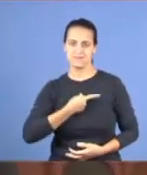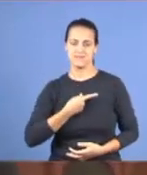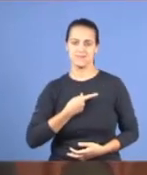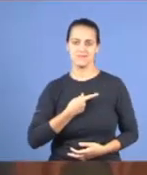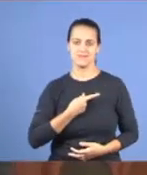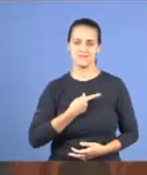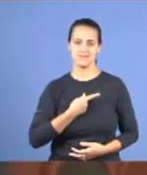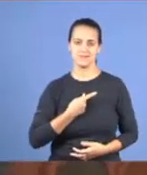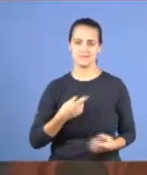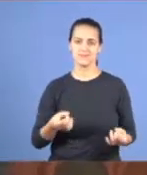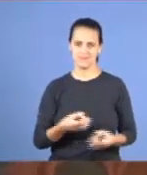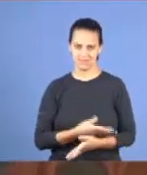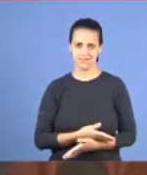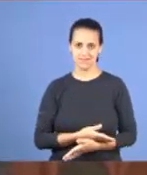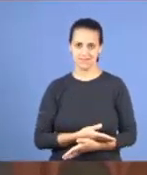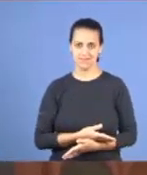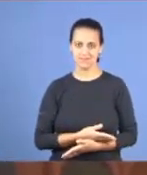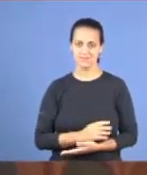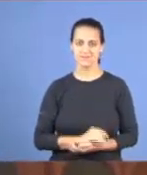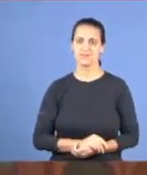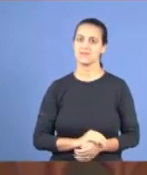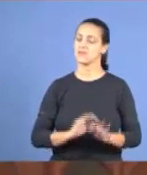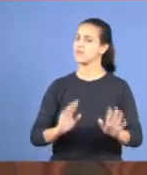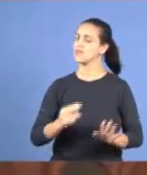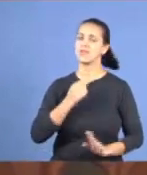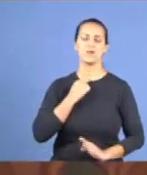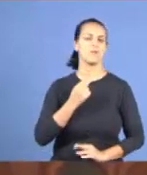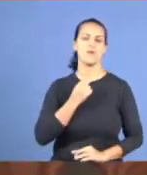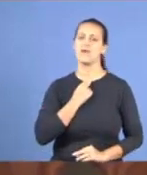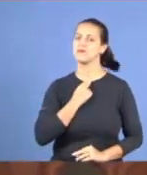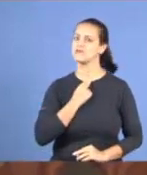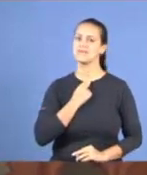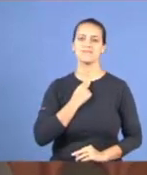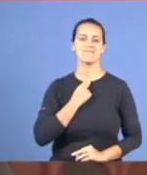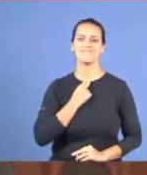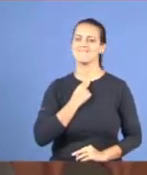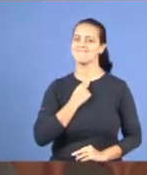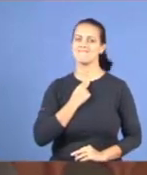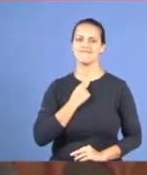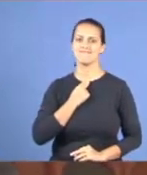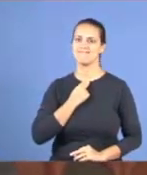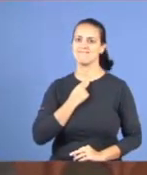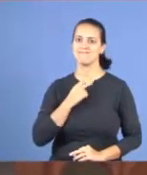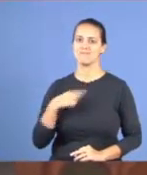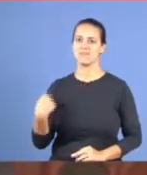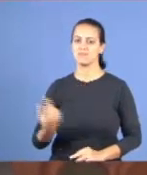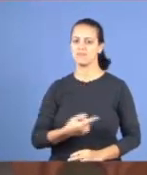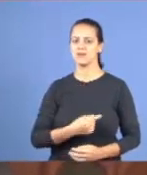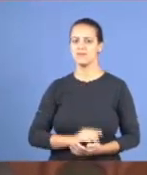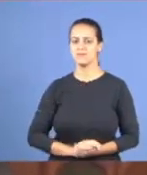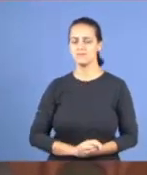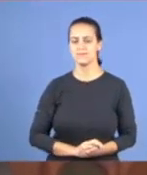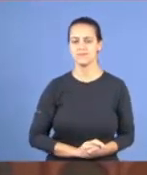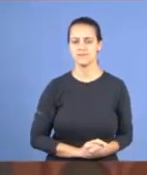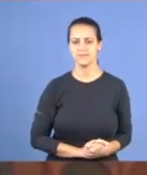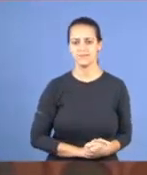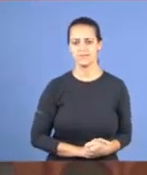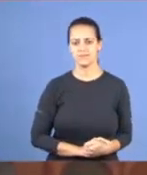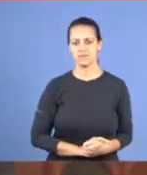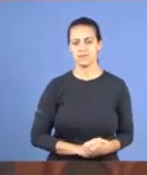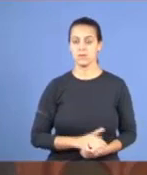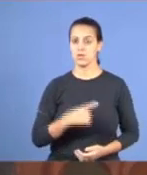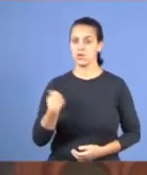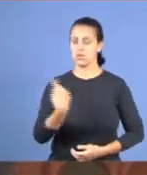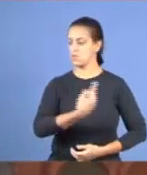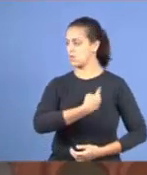pronto? Isso não pode ficar no nosso meio, os interesses da obra, estão em primeiro lugar, não são os nossos